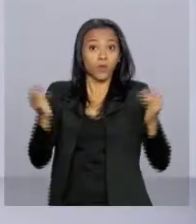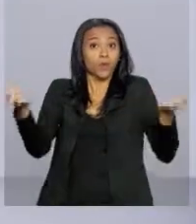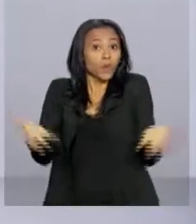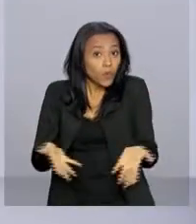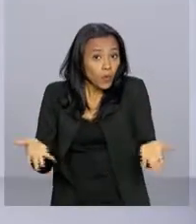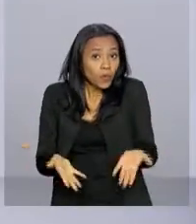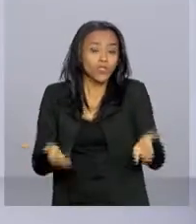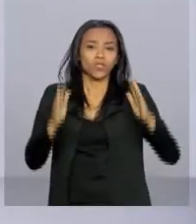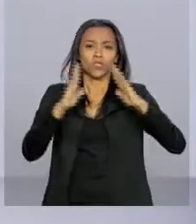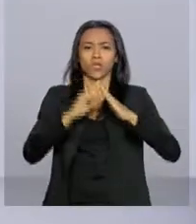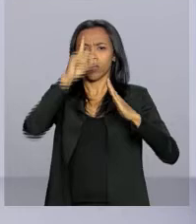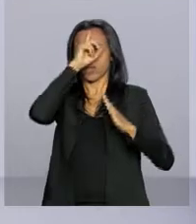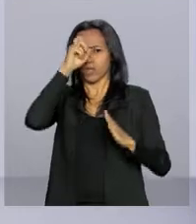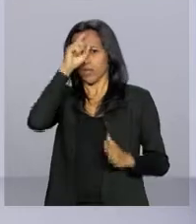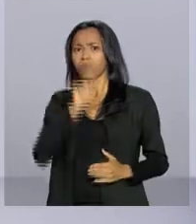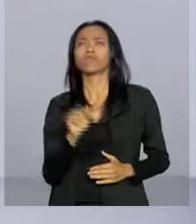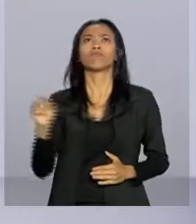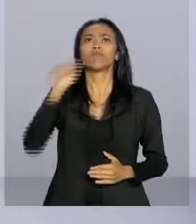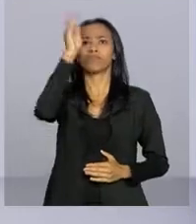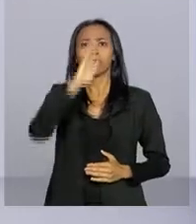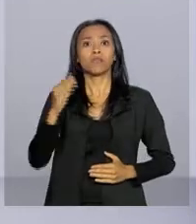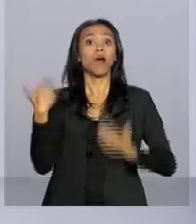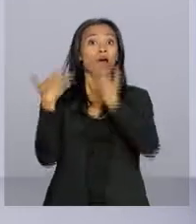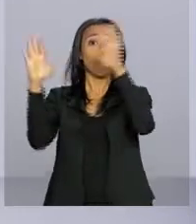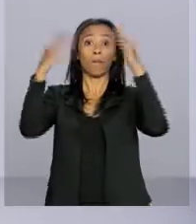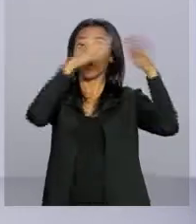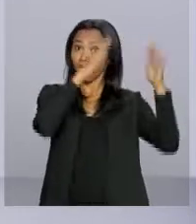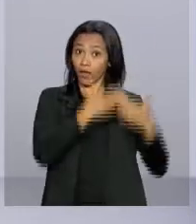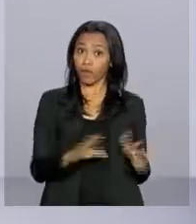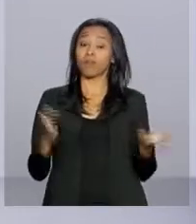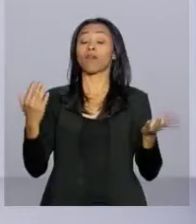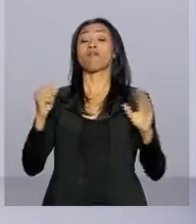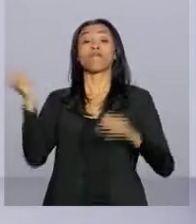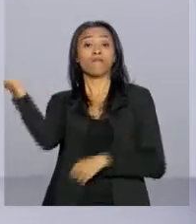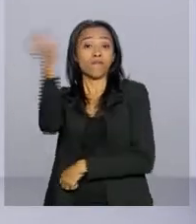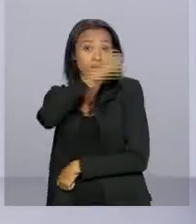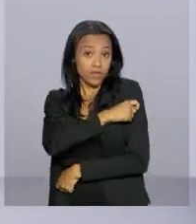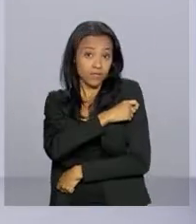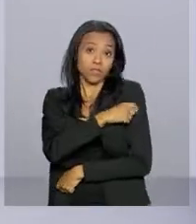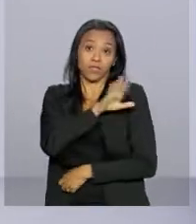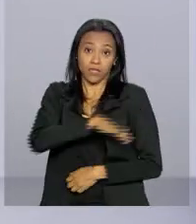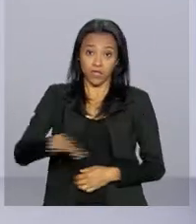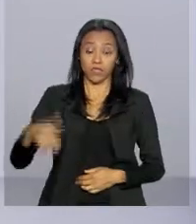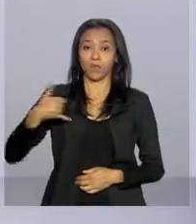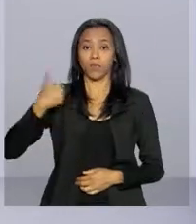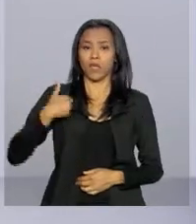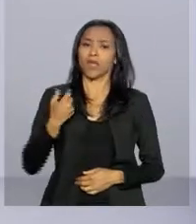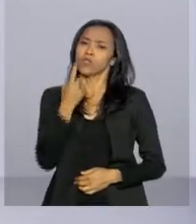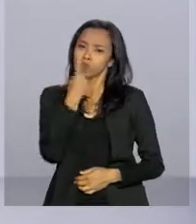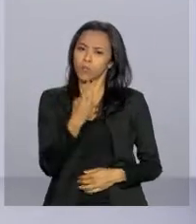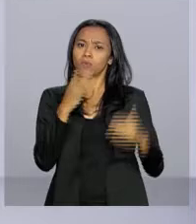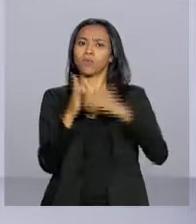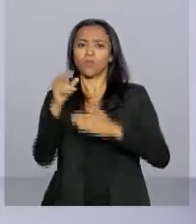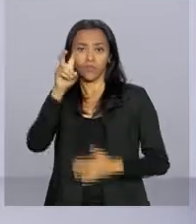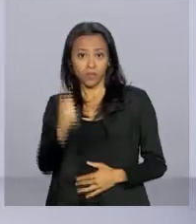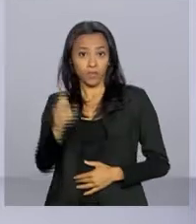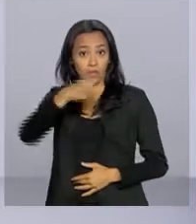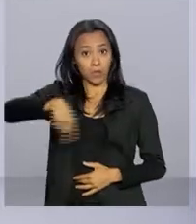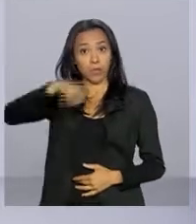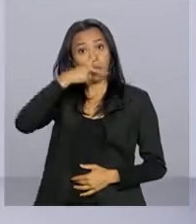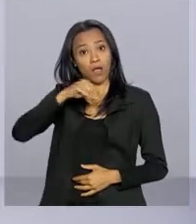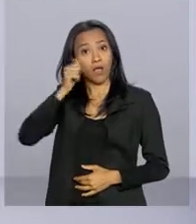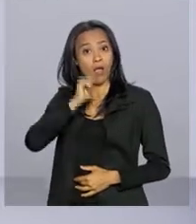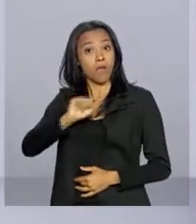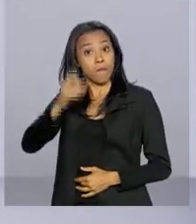postos de todo o país estão abertos para vacinar crianças de um ano a menores de cinco anos. Os pais e responsáveis devem levar as